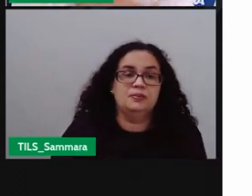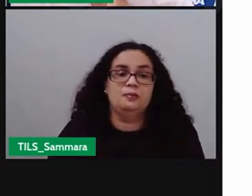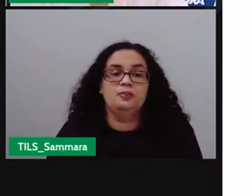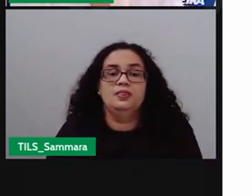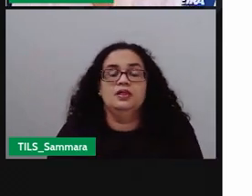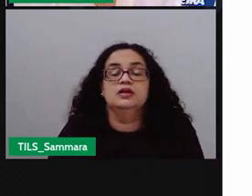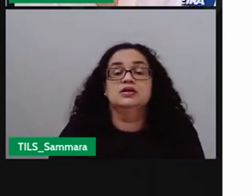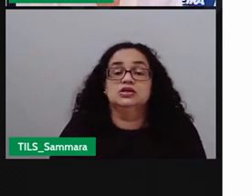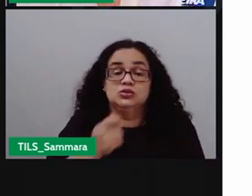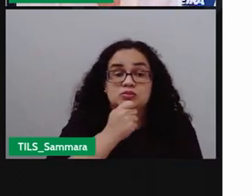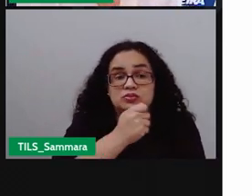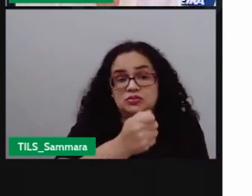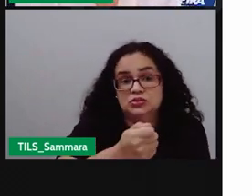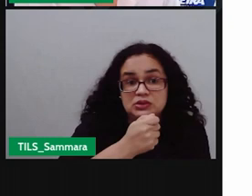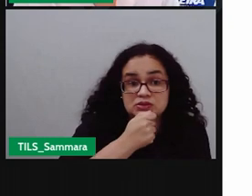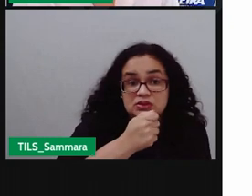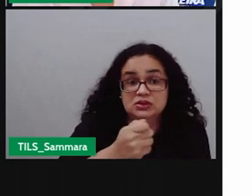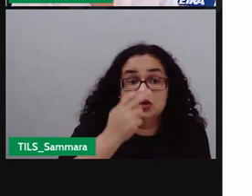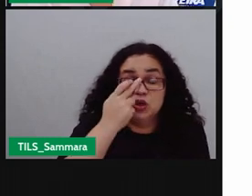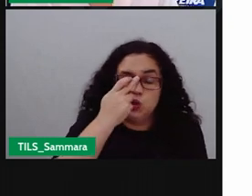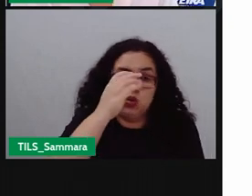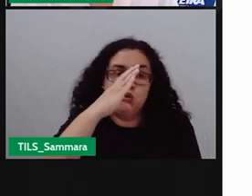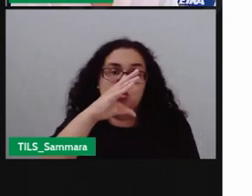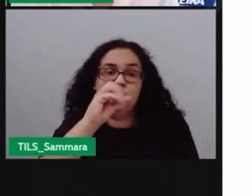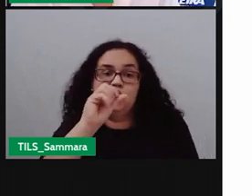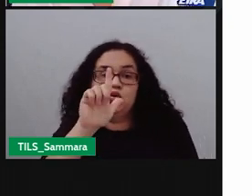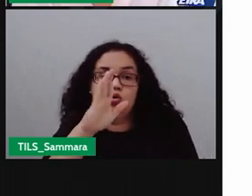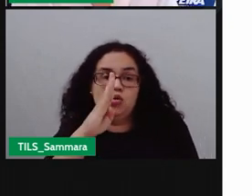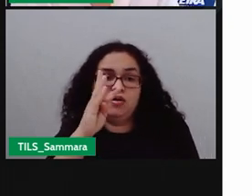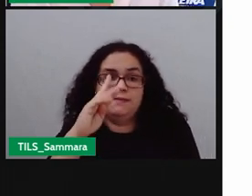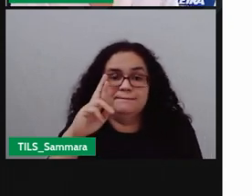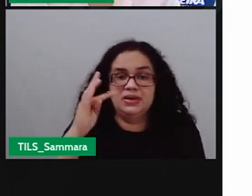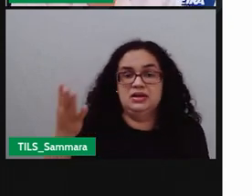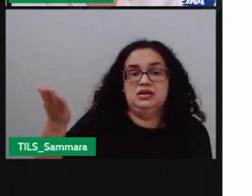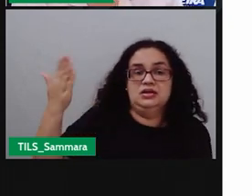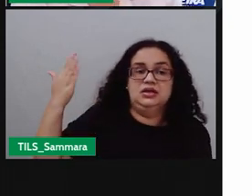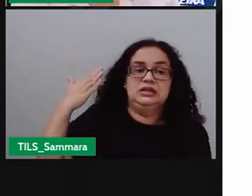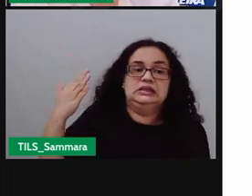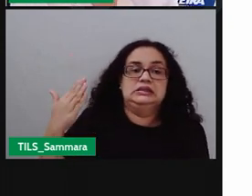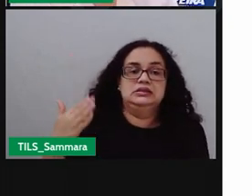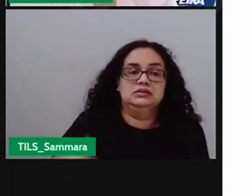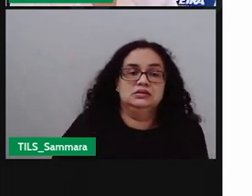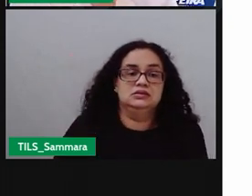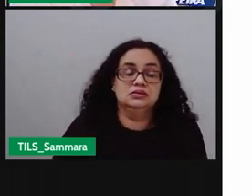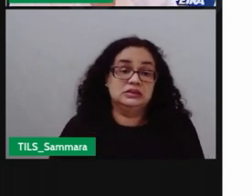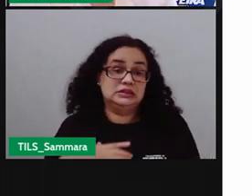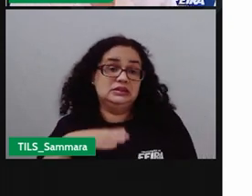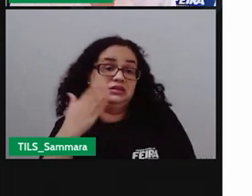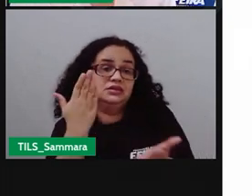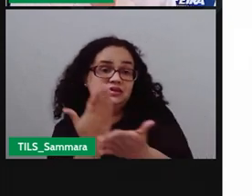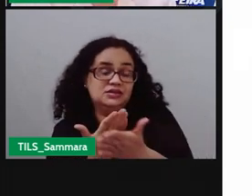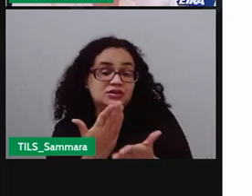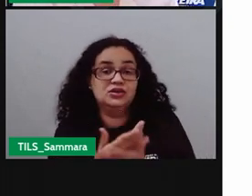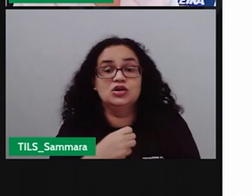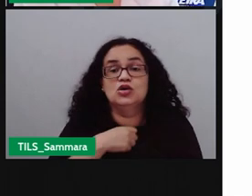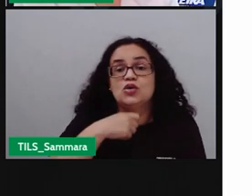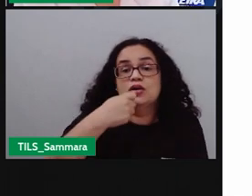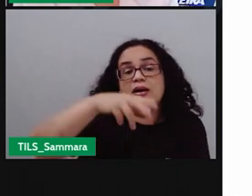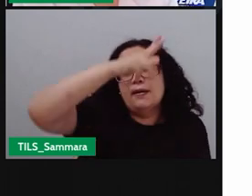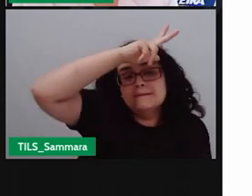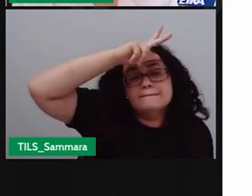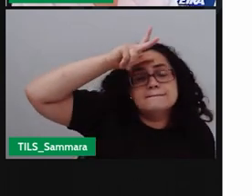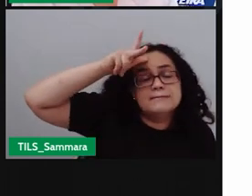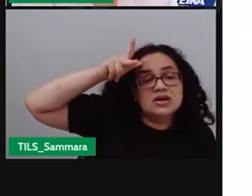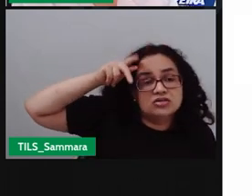É uma entrevista, né, com o Colbert Martins, que na época aí, se eu não me engano, estava pleiteando o cargo de